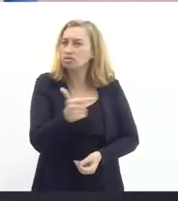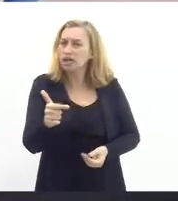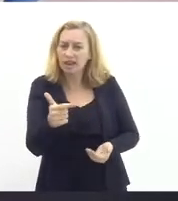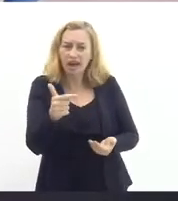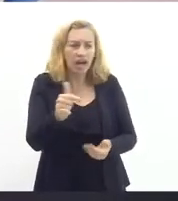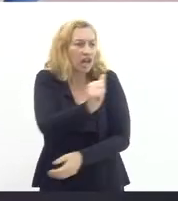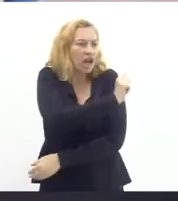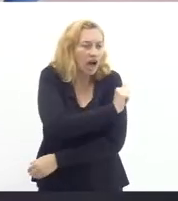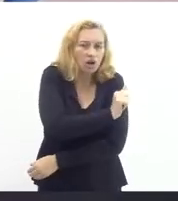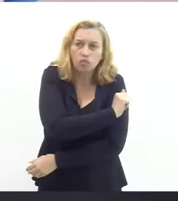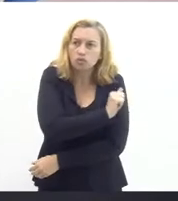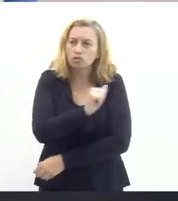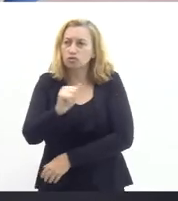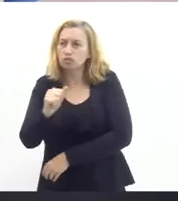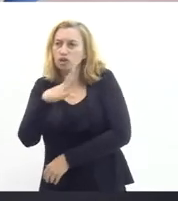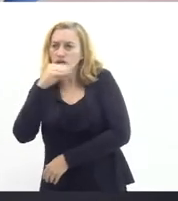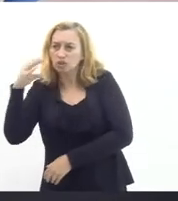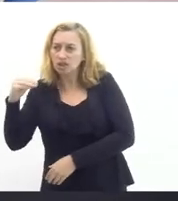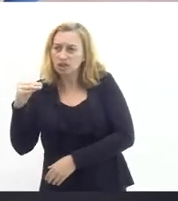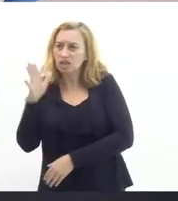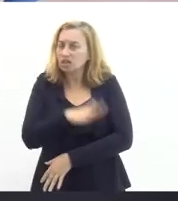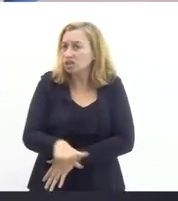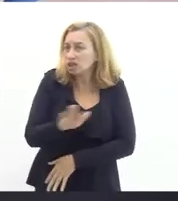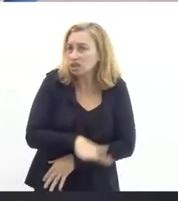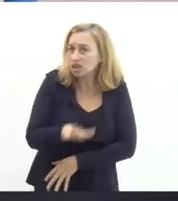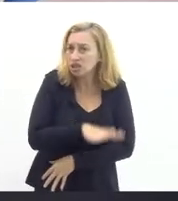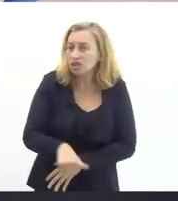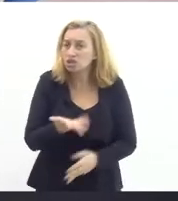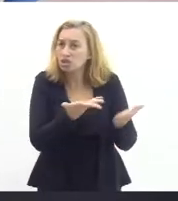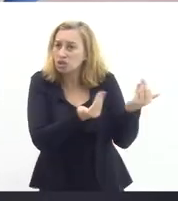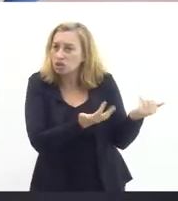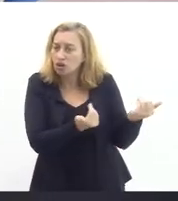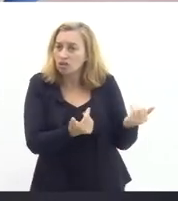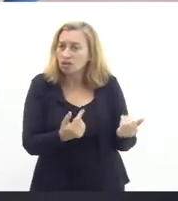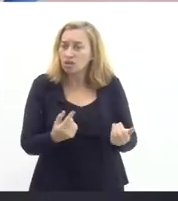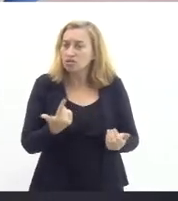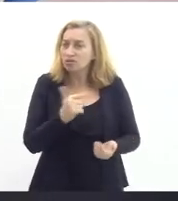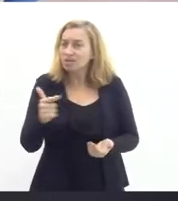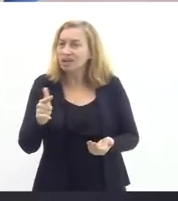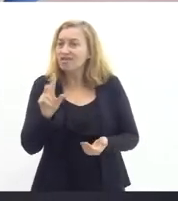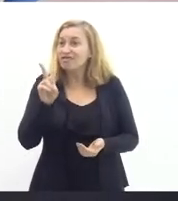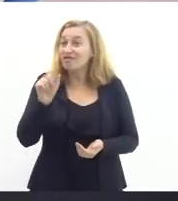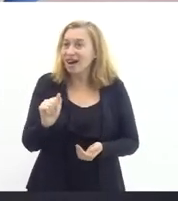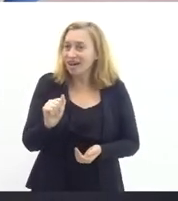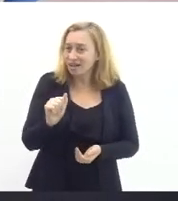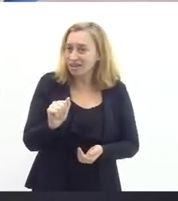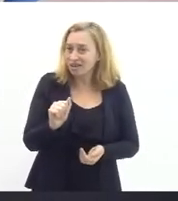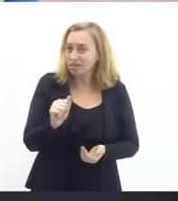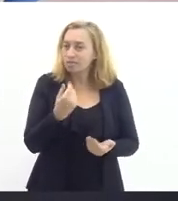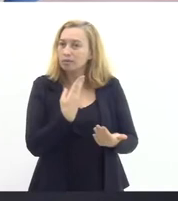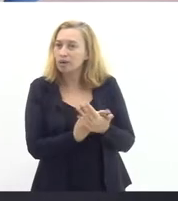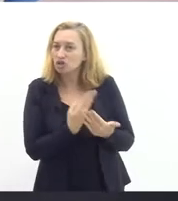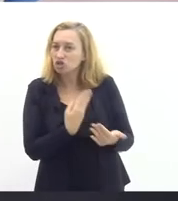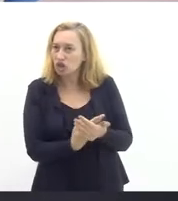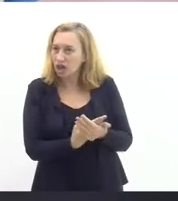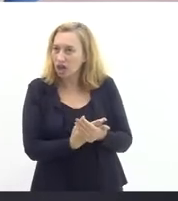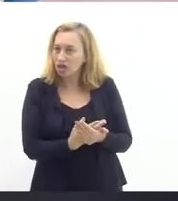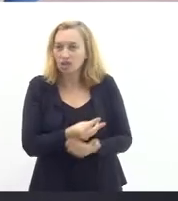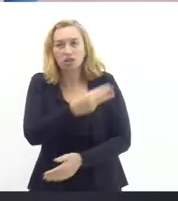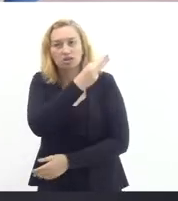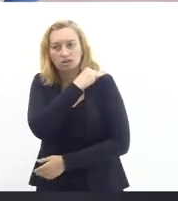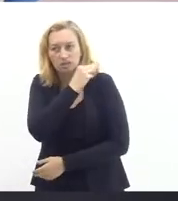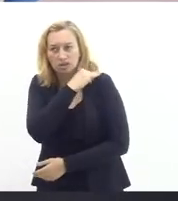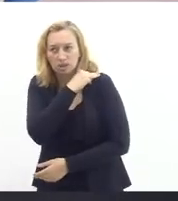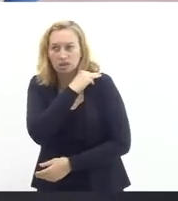adolescente, jovem ou adulto que queira estudar e que não tenha uma vaga para estudar, para fazer seu ensino médio, para fazer o seu